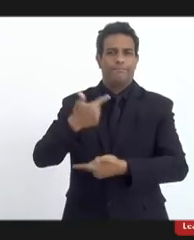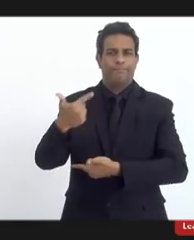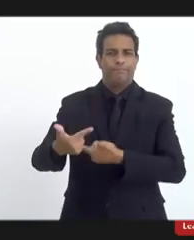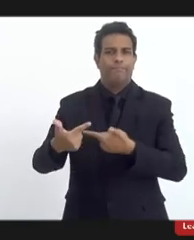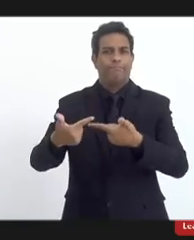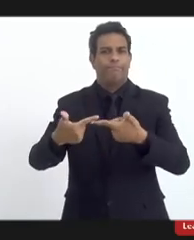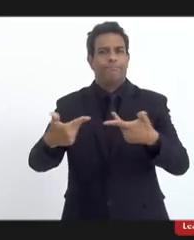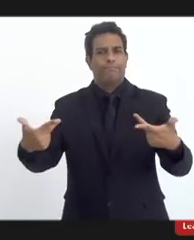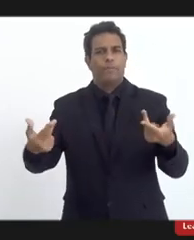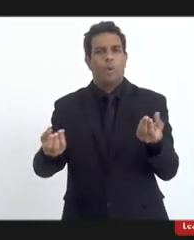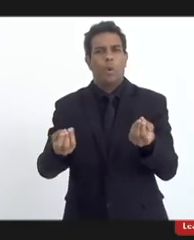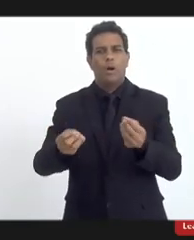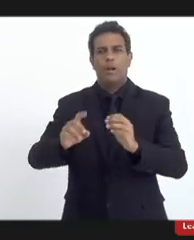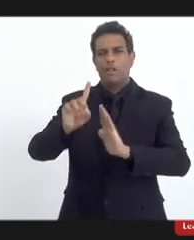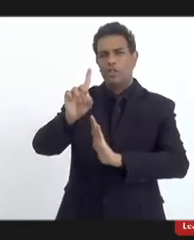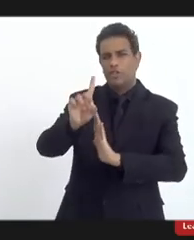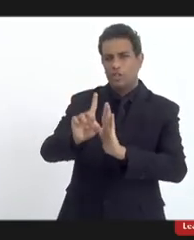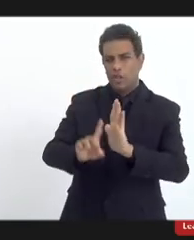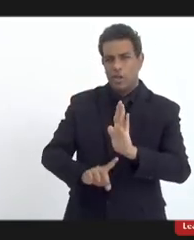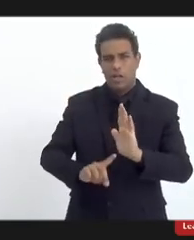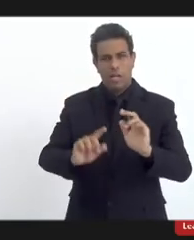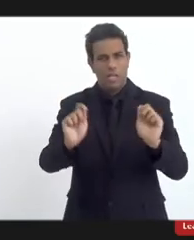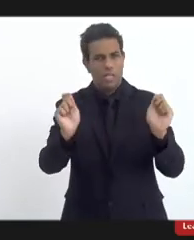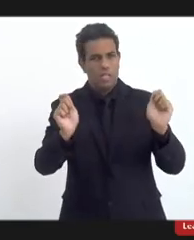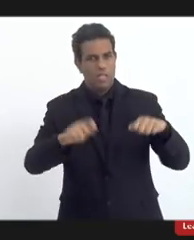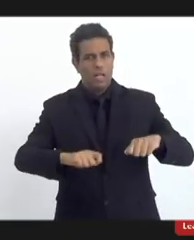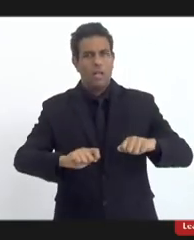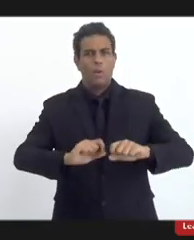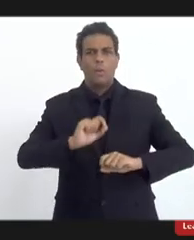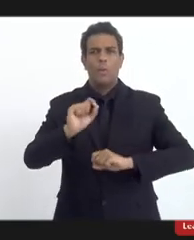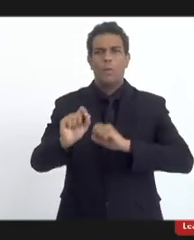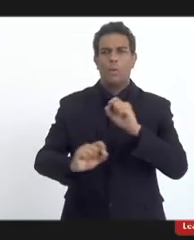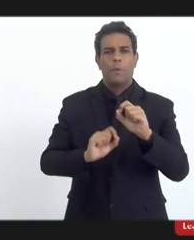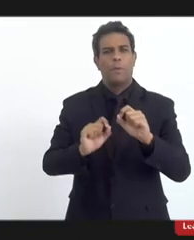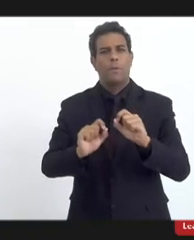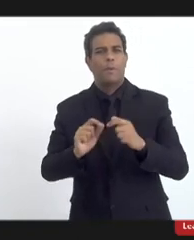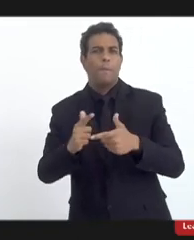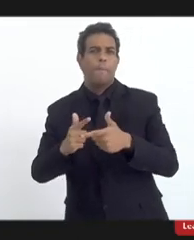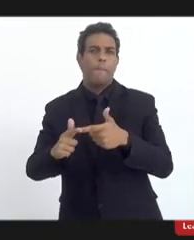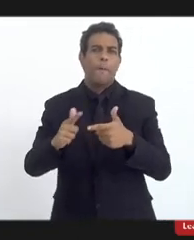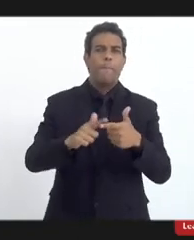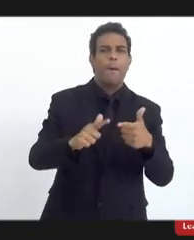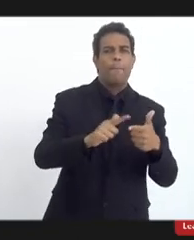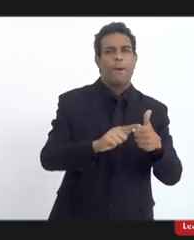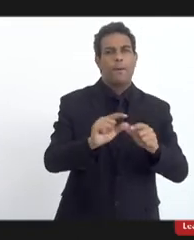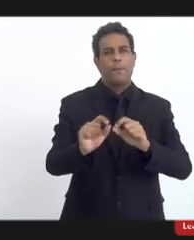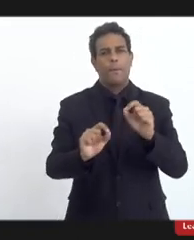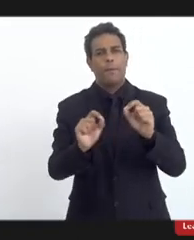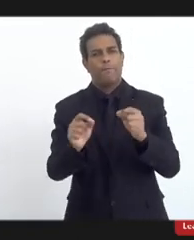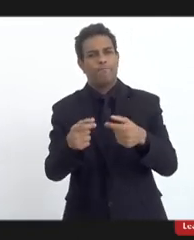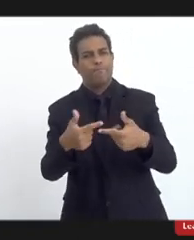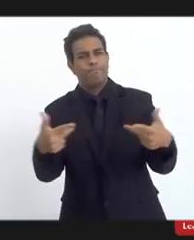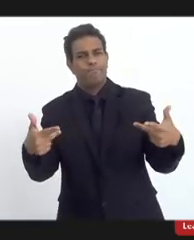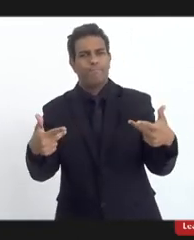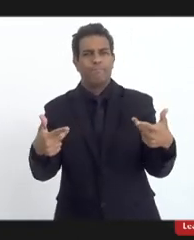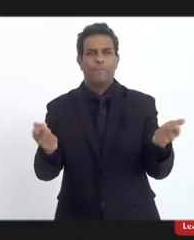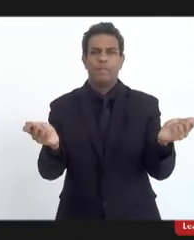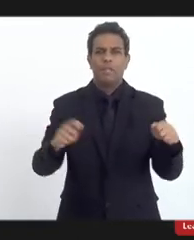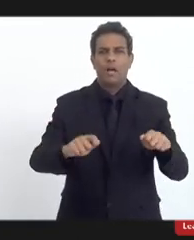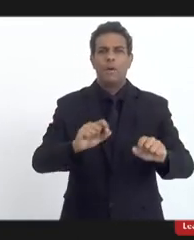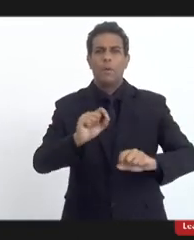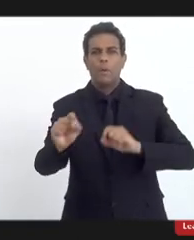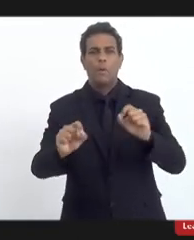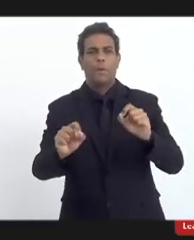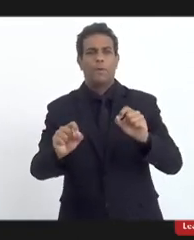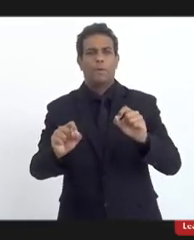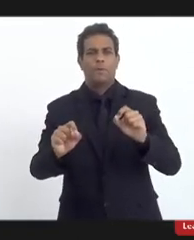não é o direito que vai dar conta de um problema tão tão arraigado e tão